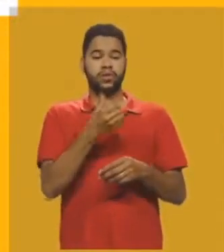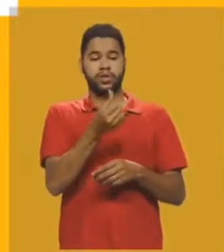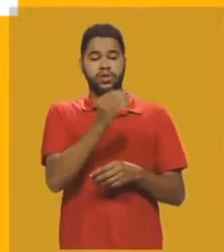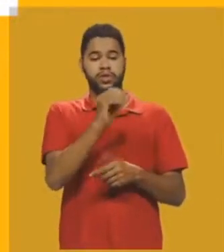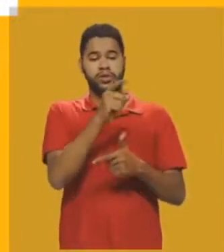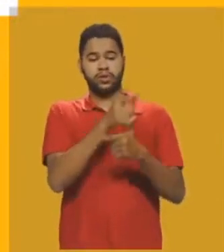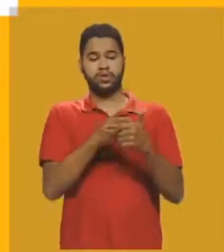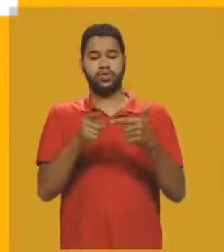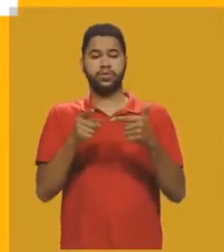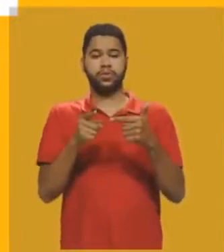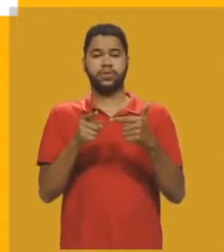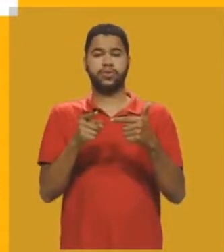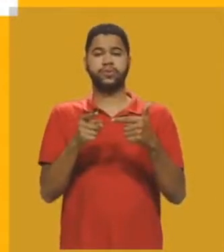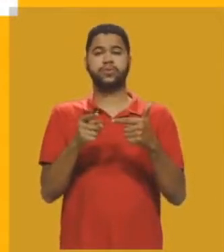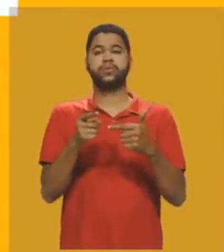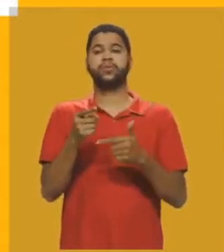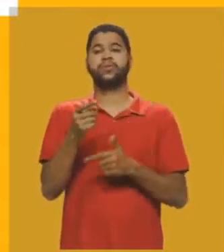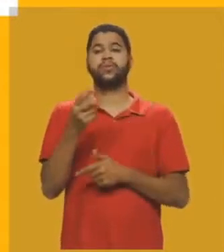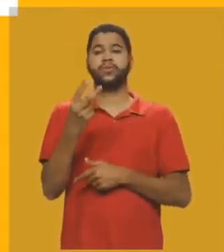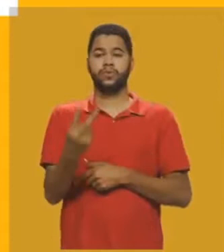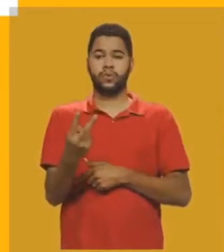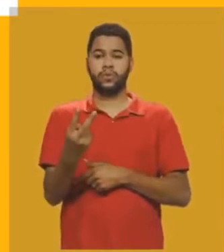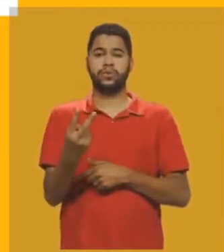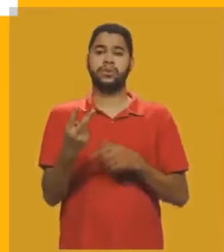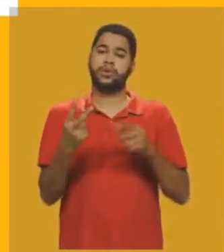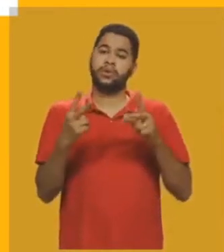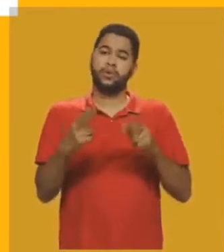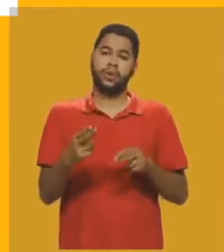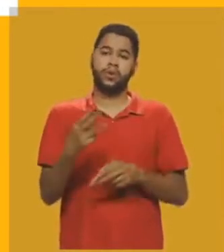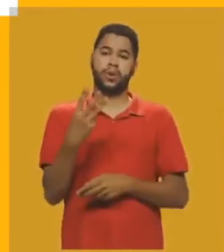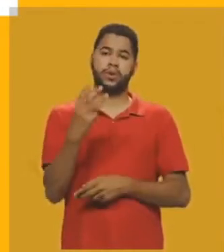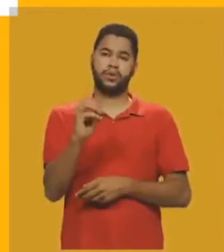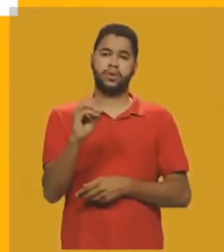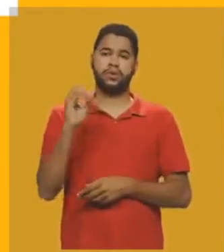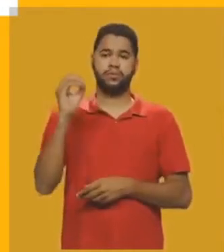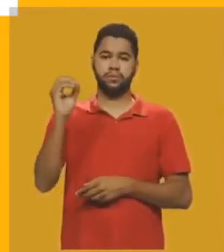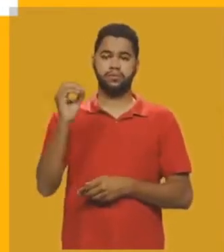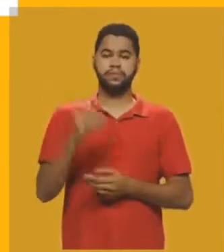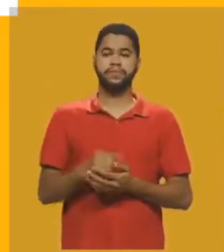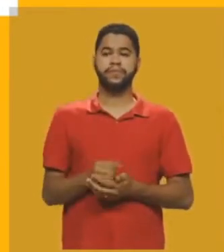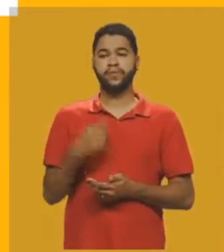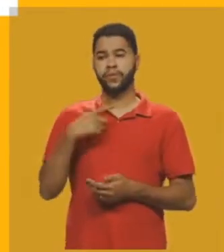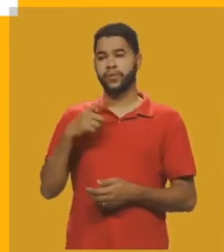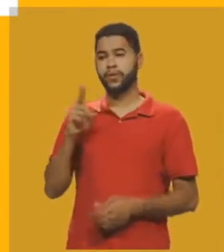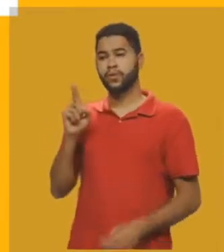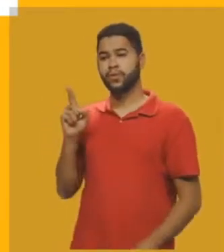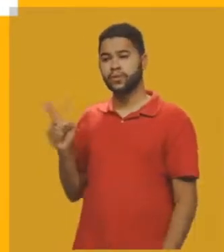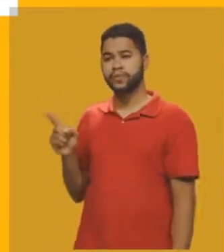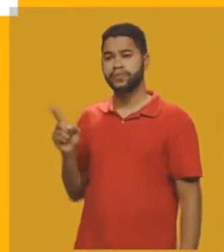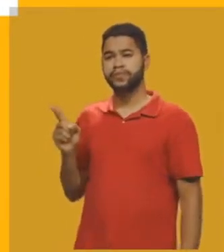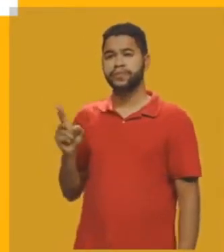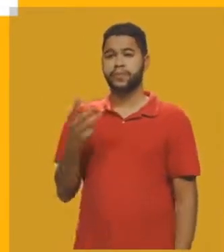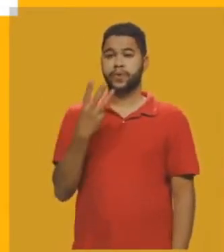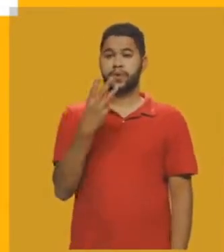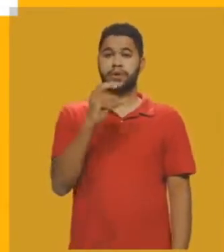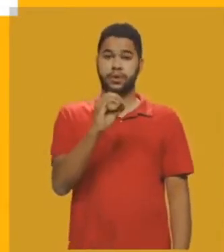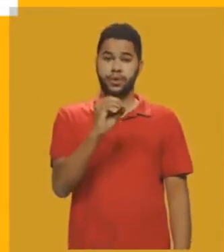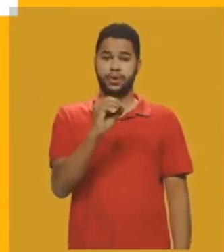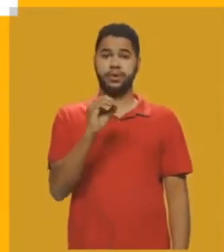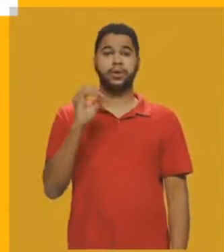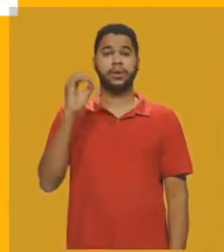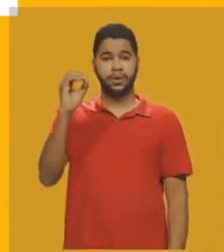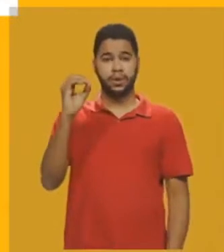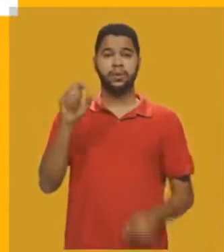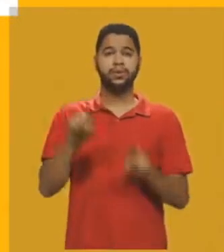então x é igual a 30 graus. Então, se eu tenho esse aqui, que vale 30 graus, eu também